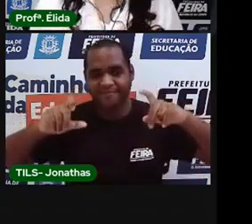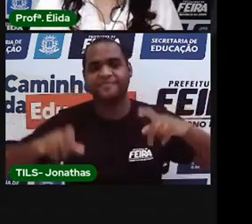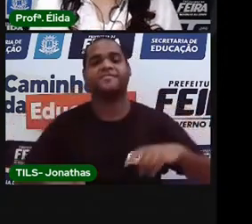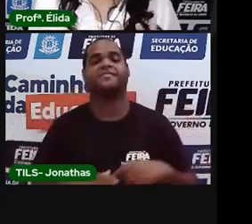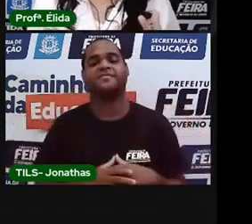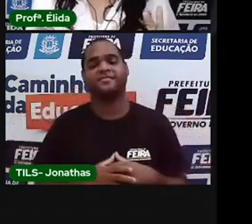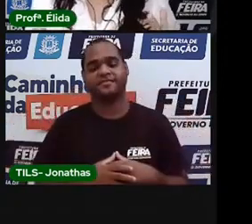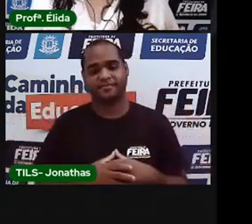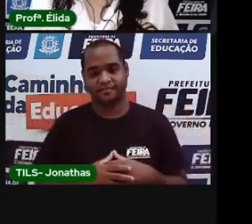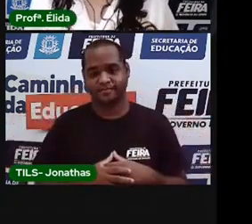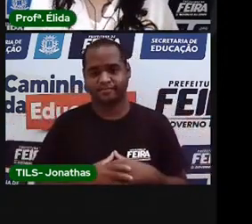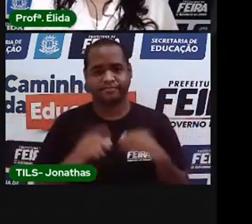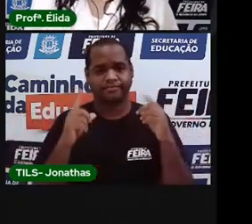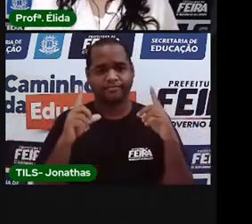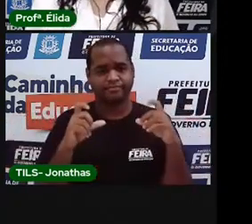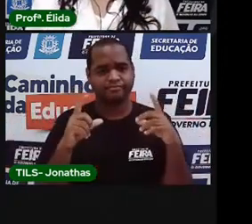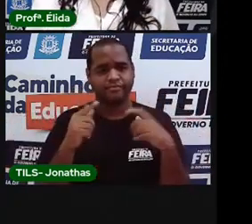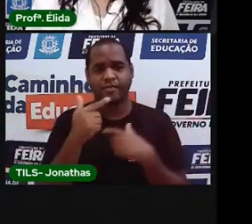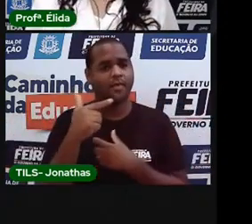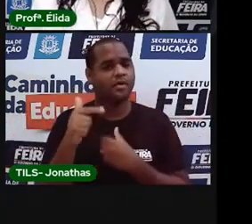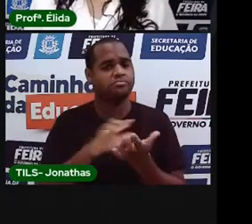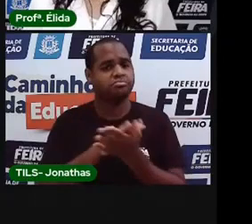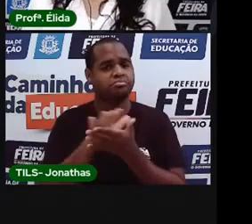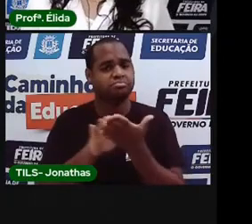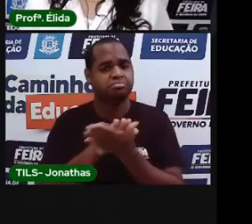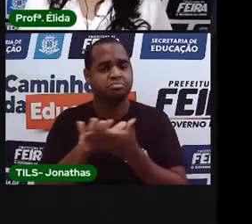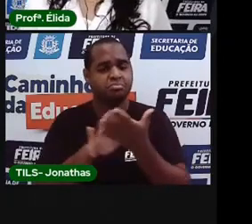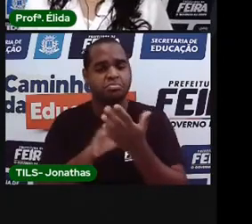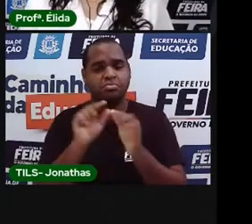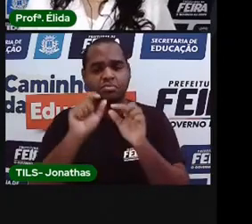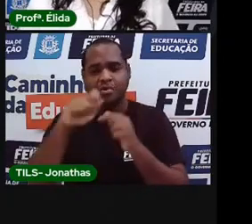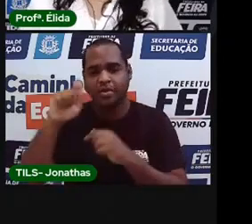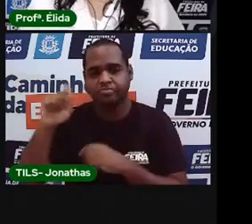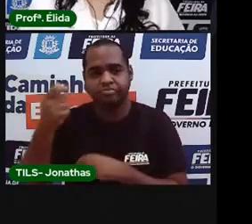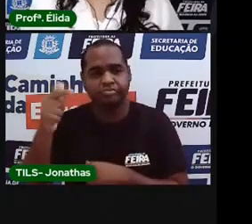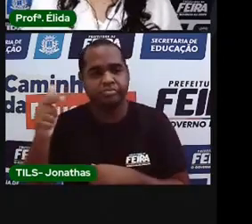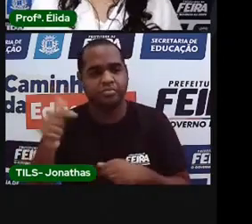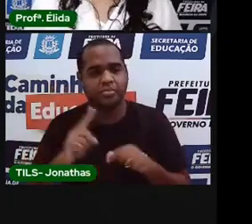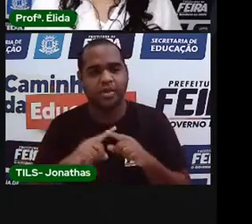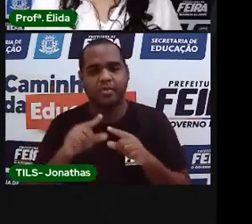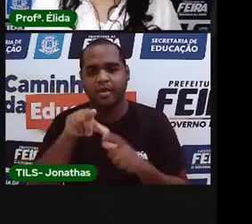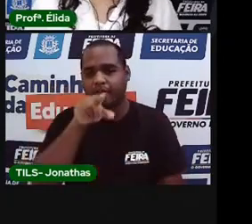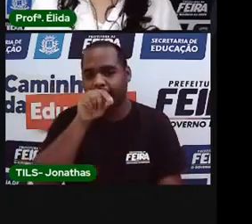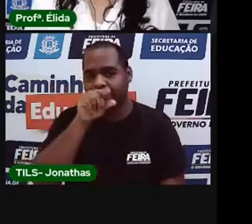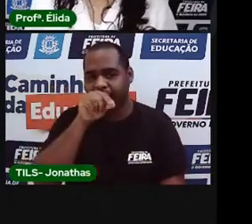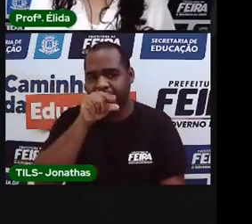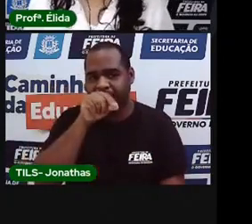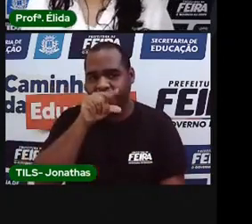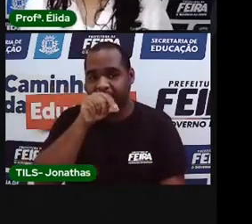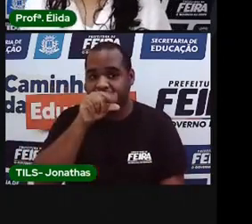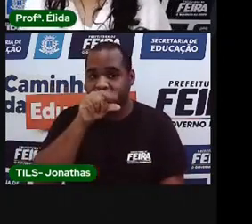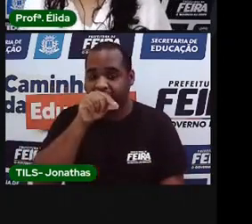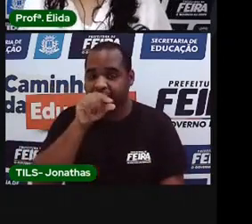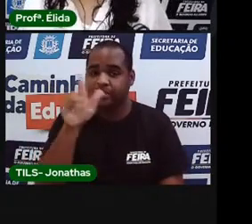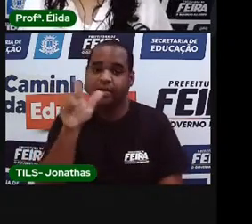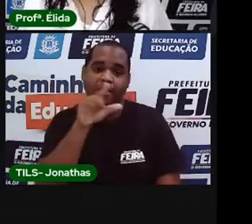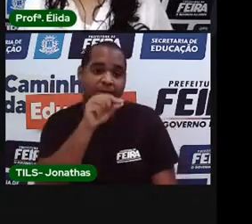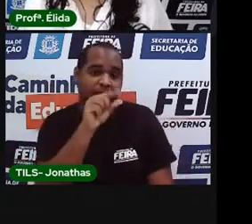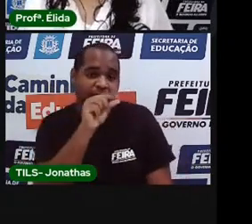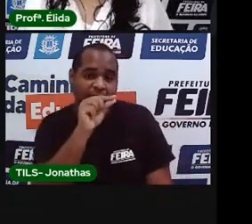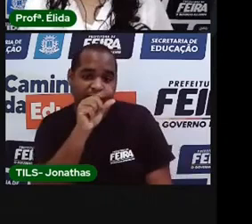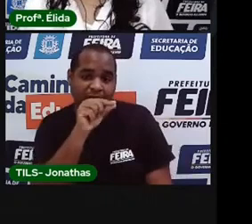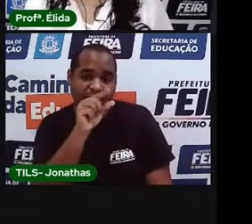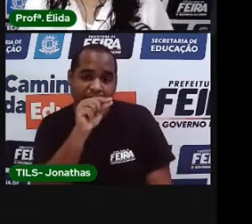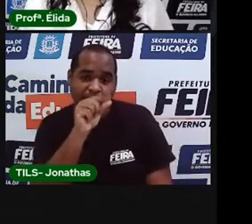A imagem não tem nada escrito. A imagem é de um pássaro. Que pássaro é